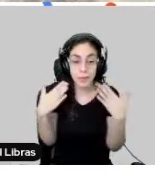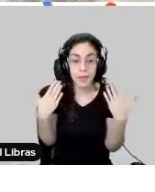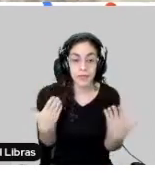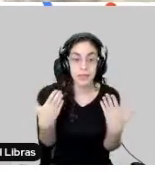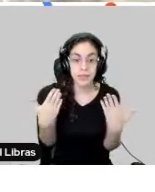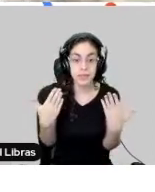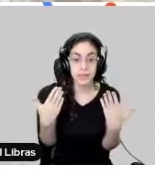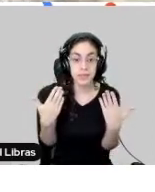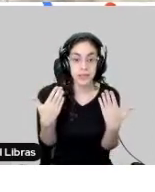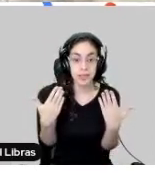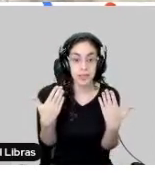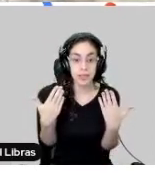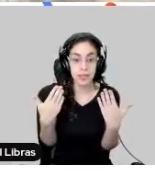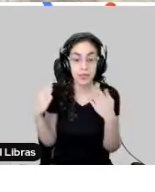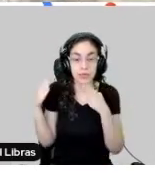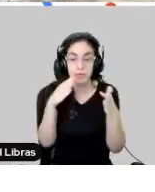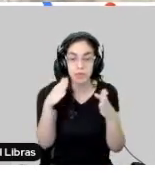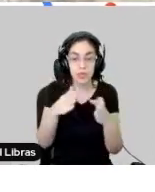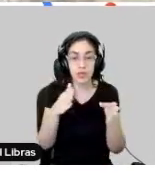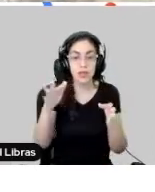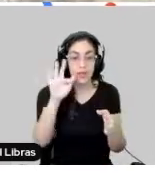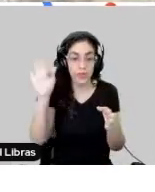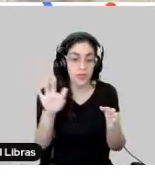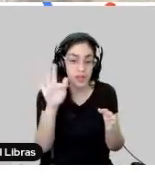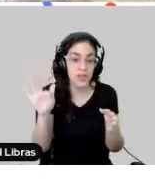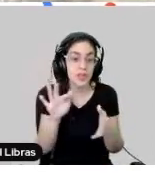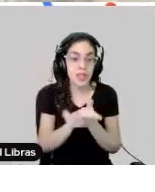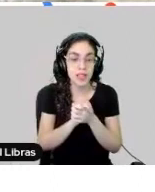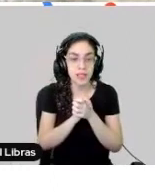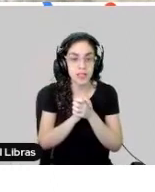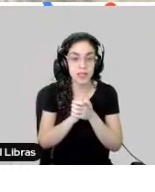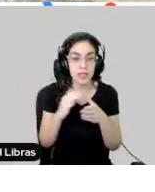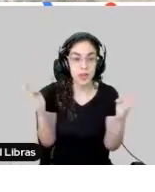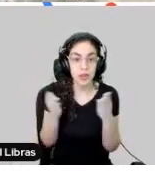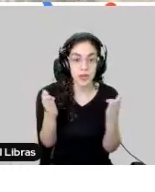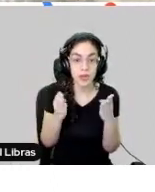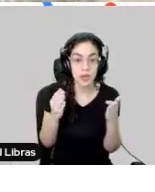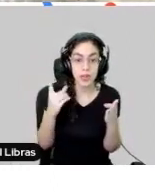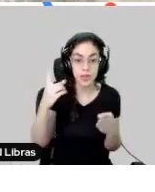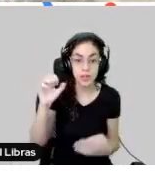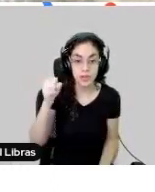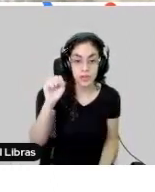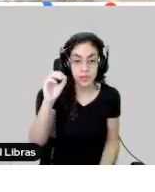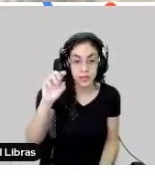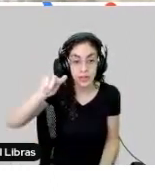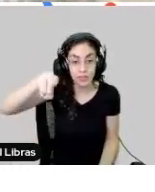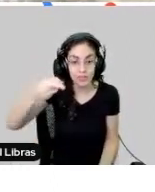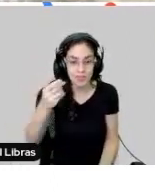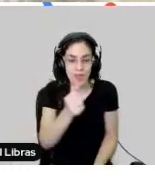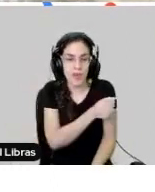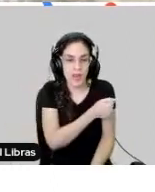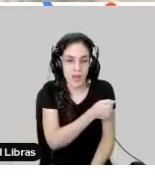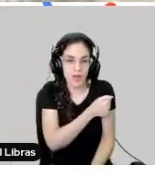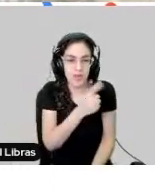galgamos aí todo o percurso do ensino superior e viramos universidade. Hoje temos 180 mil alunos, mais ou menos